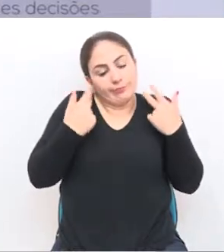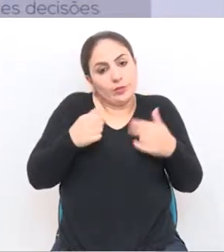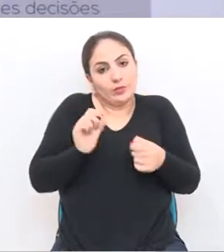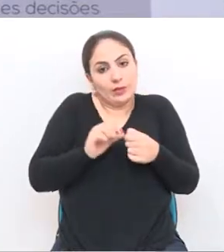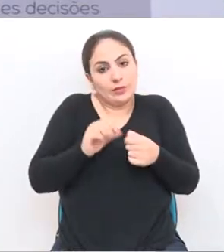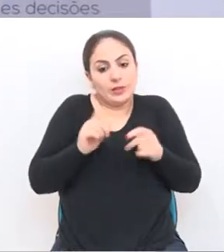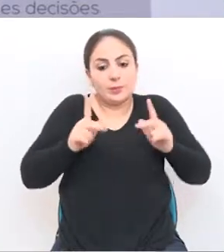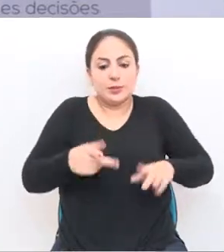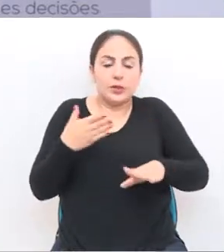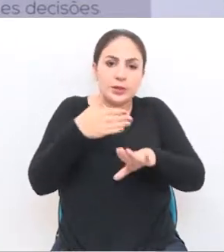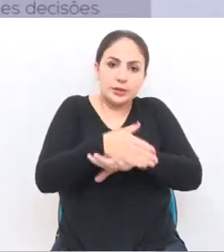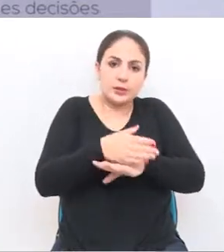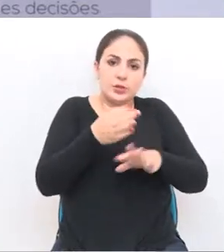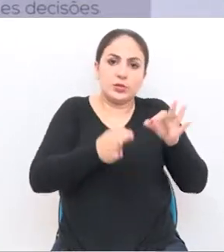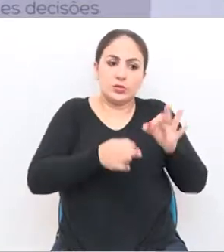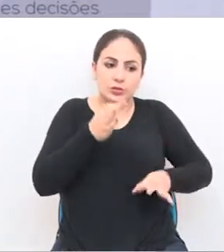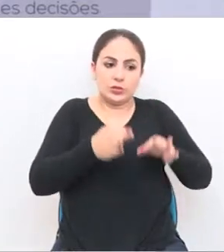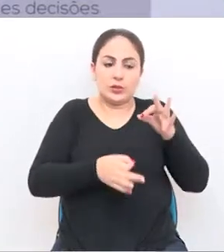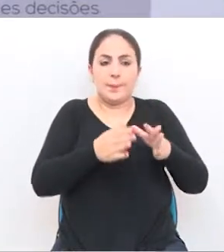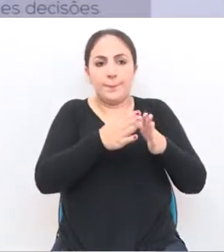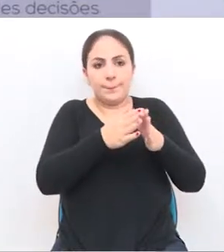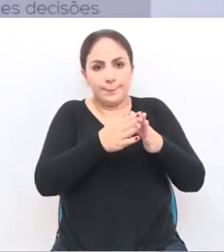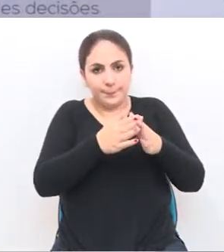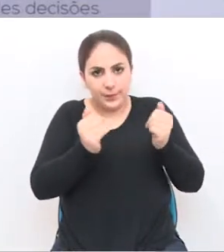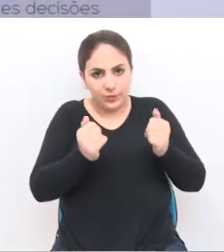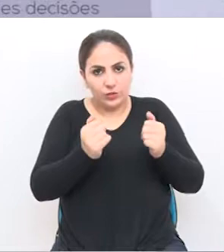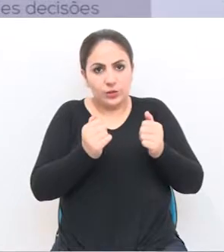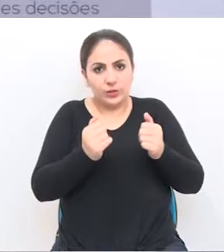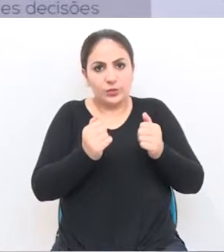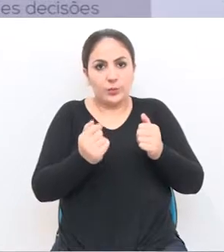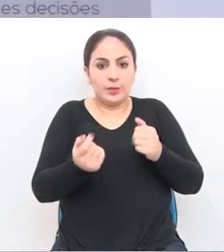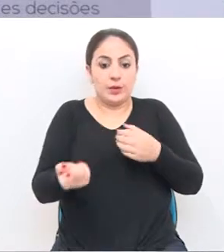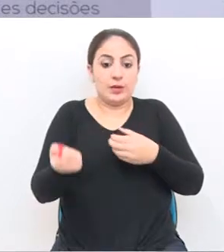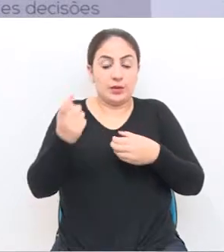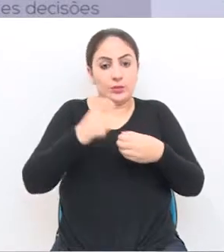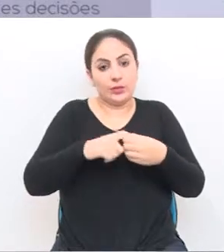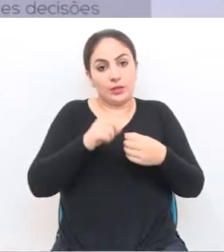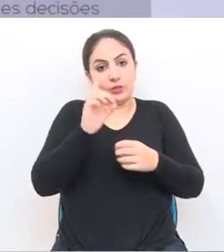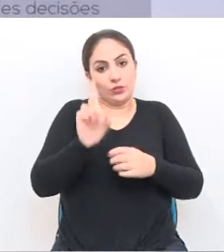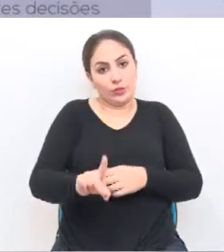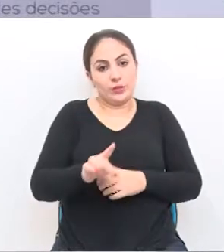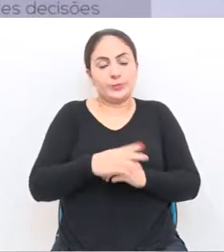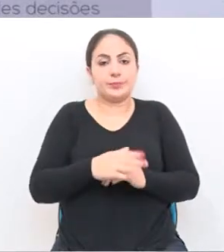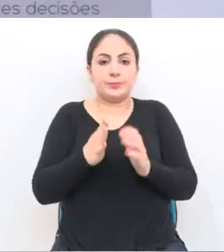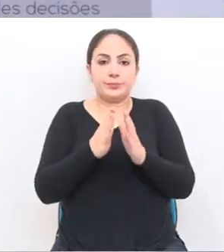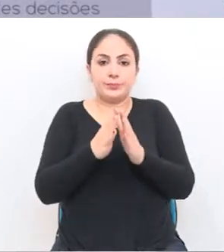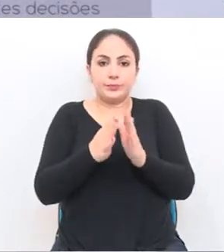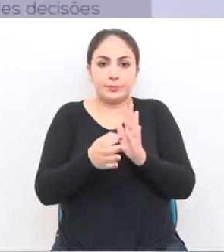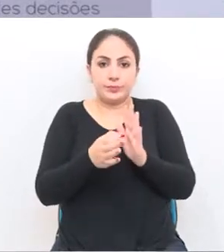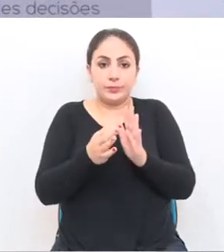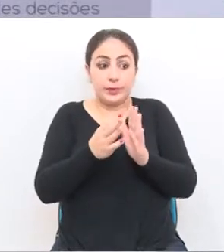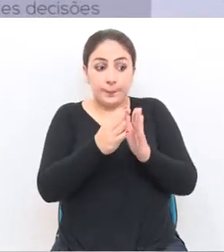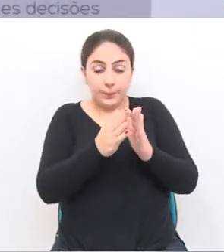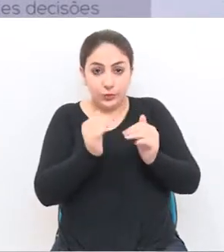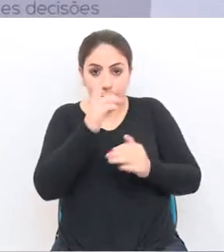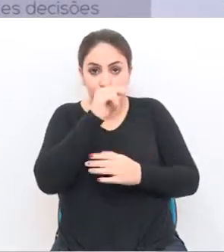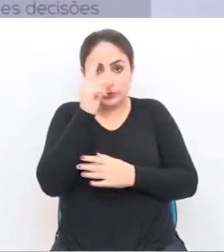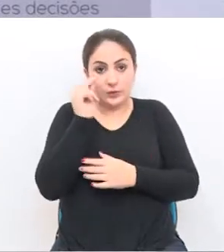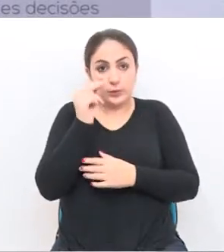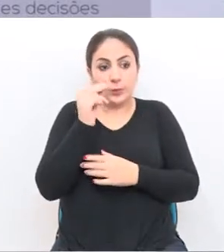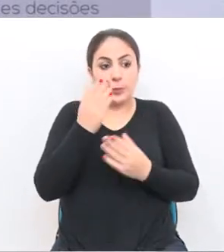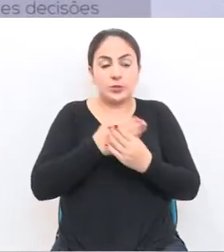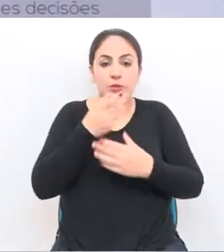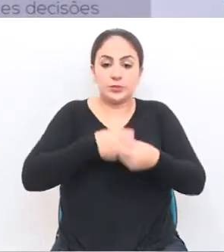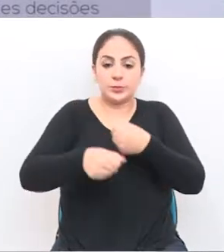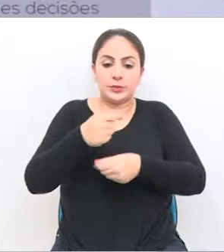natural, né? As pessoas ingressarem na Justiça para pedir a reparação dos seus direitos, sugerir ao Poder Executivo que seja adotado um processo